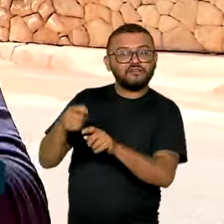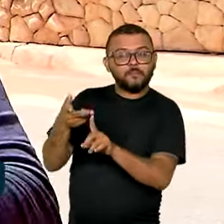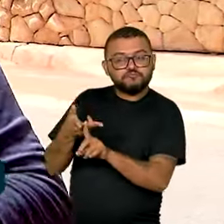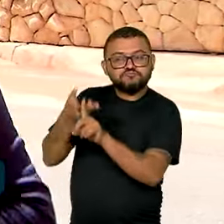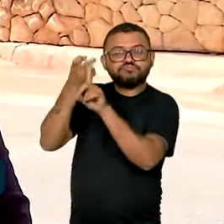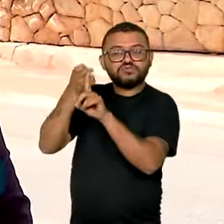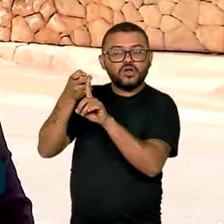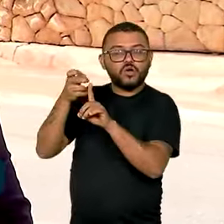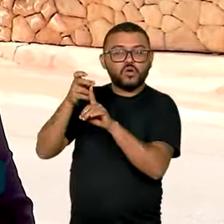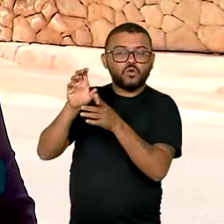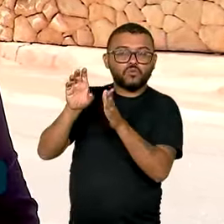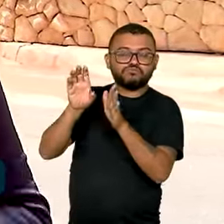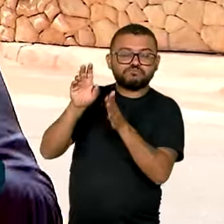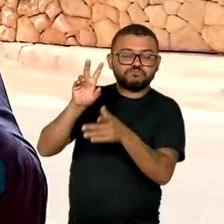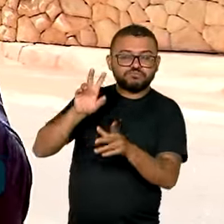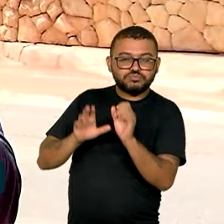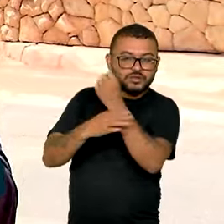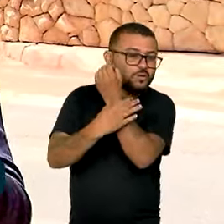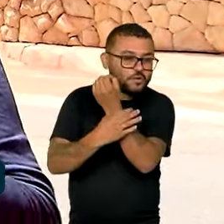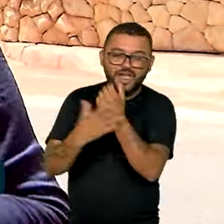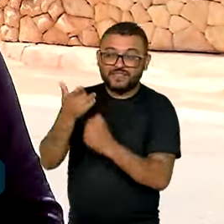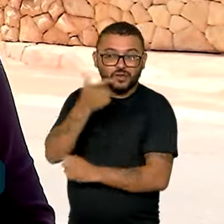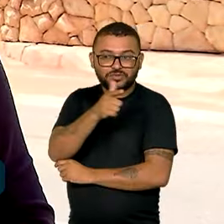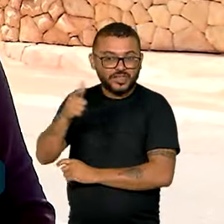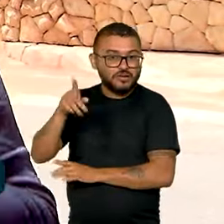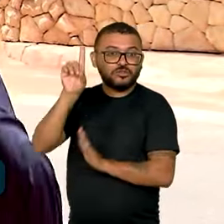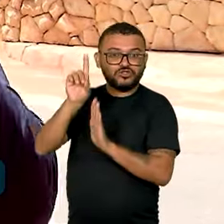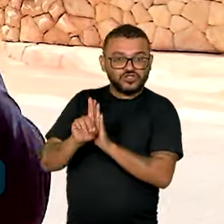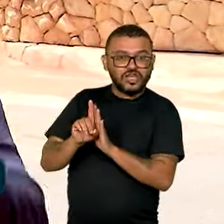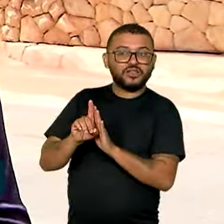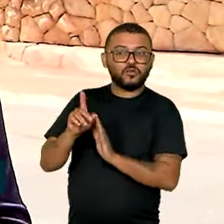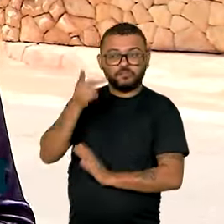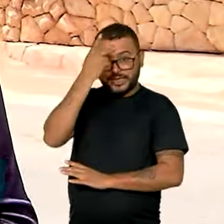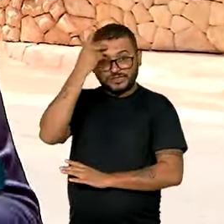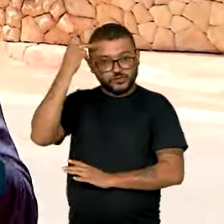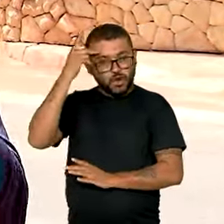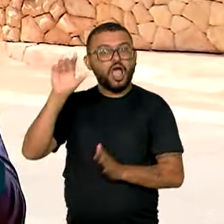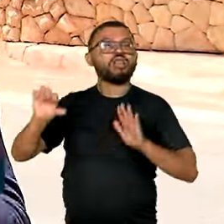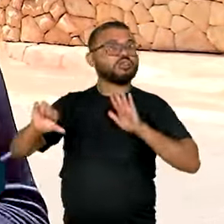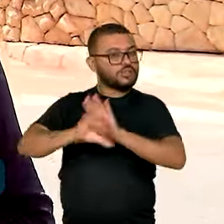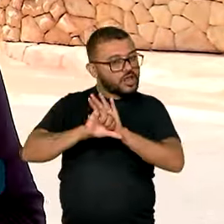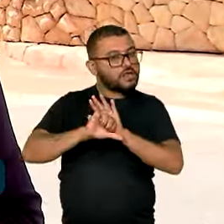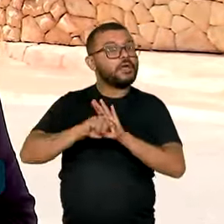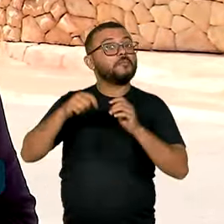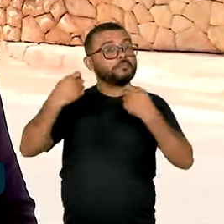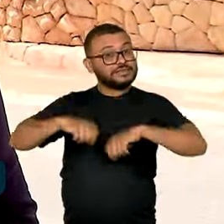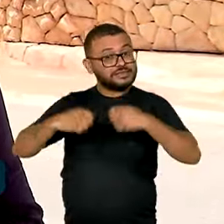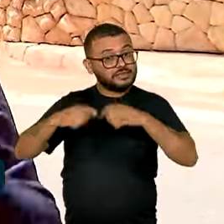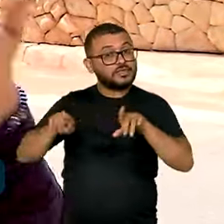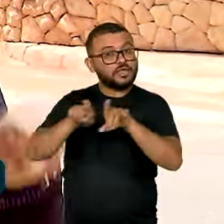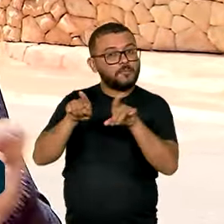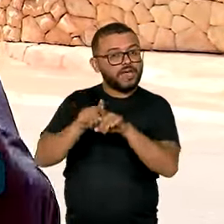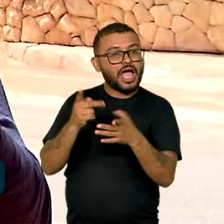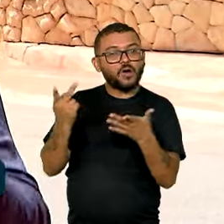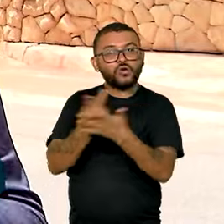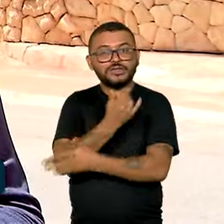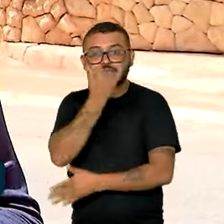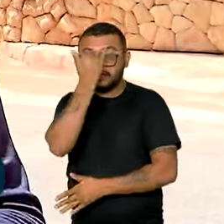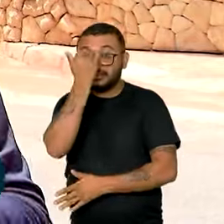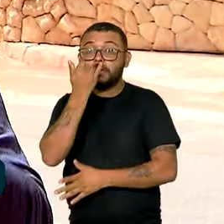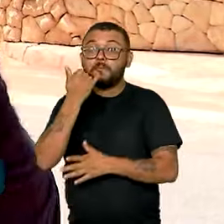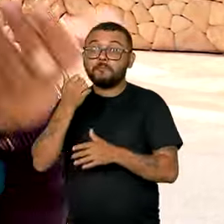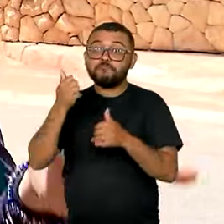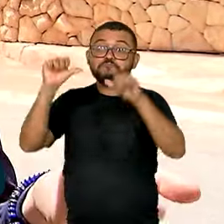de conteúdos protegidos por direitos autorais, o que é crime. Além disso, pode causar danos ainda